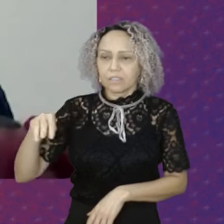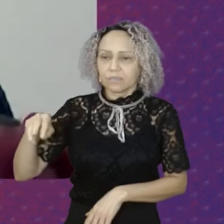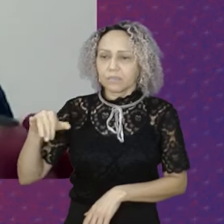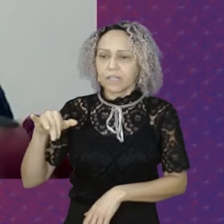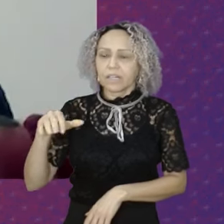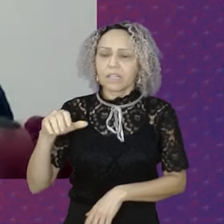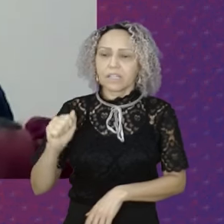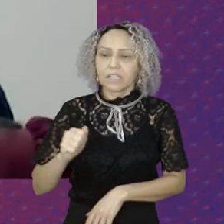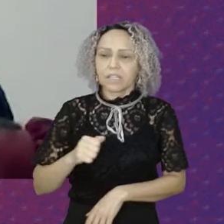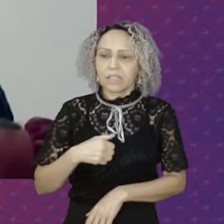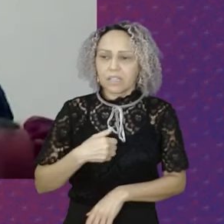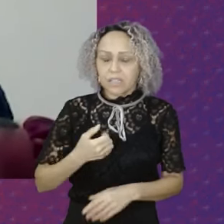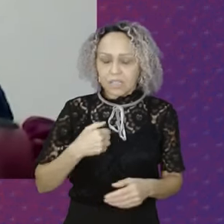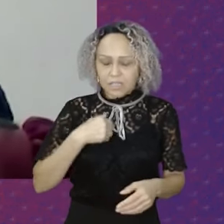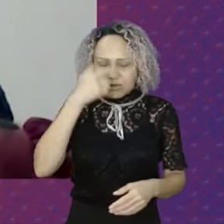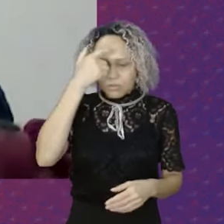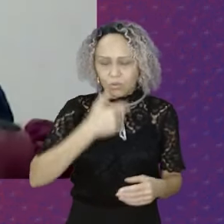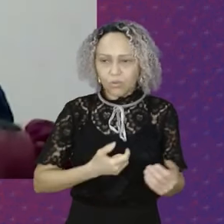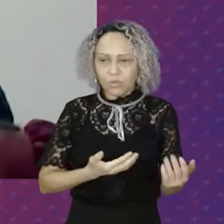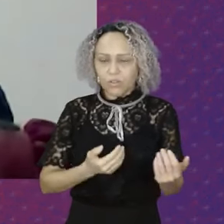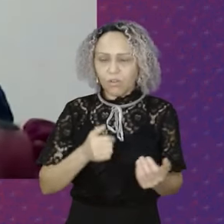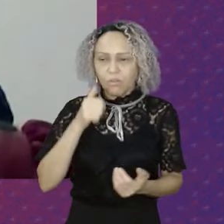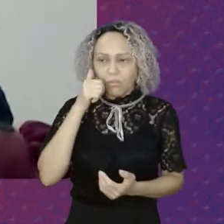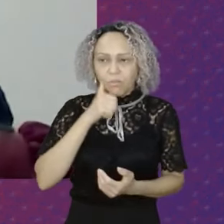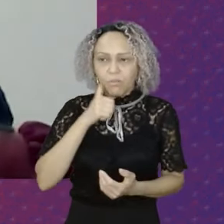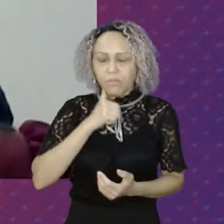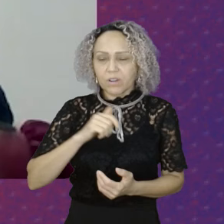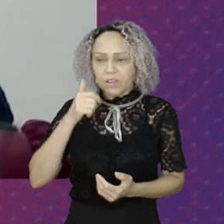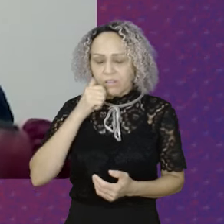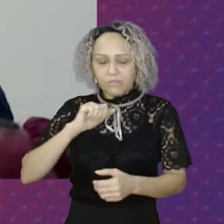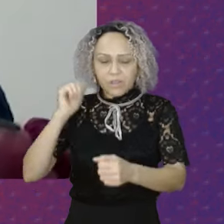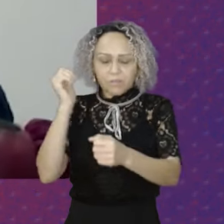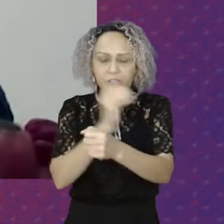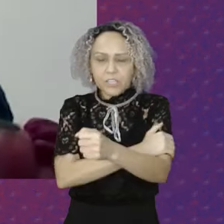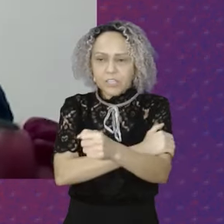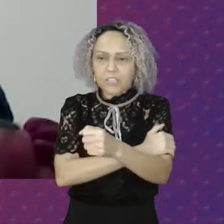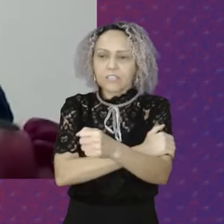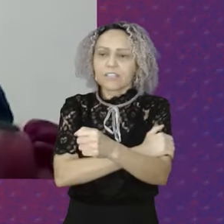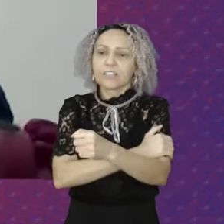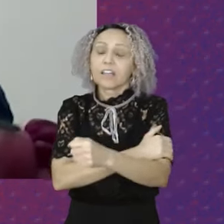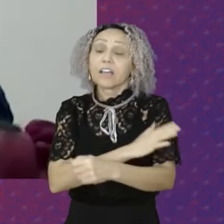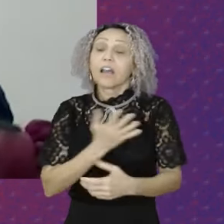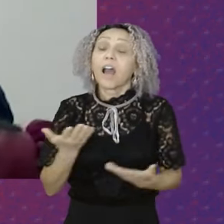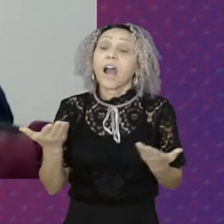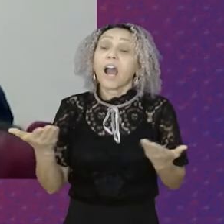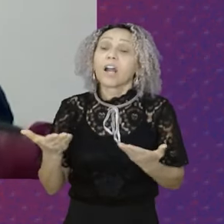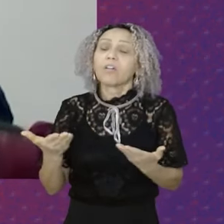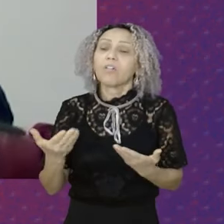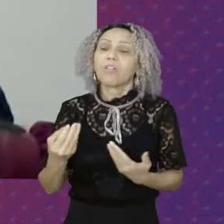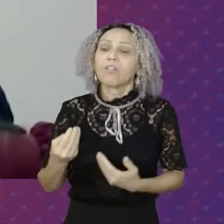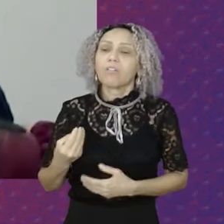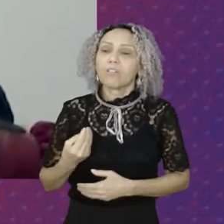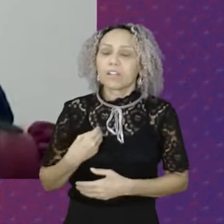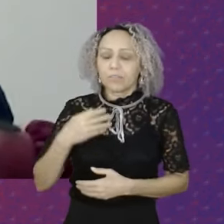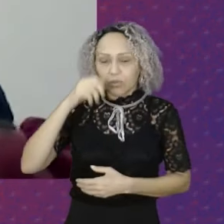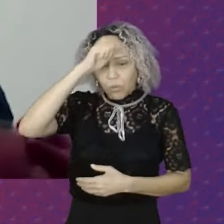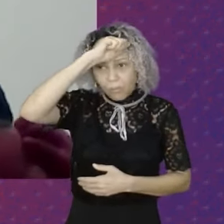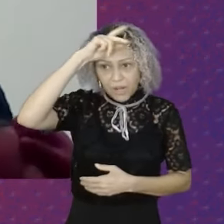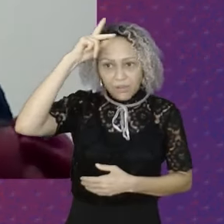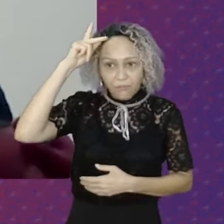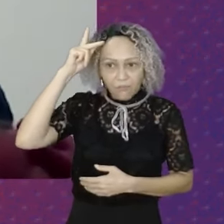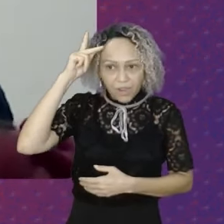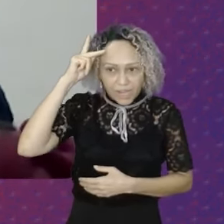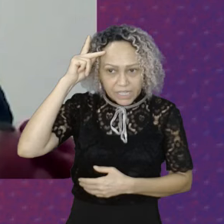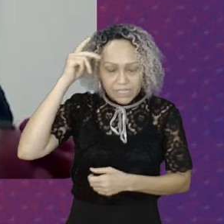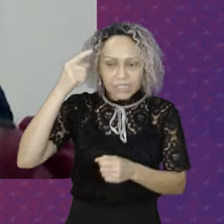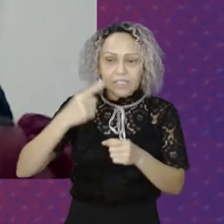Sou uma jovem Mulher Feminista E estou prefeita Na cidade de Apuiarés No estado